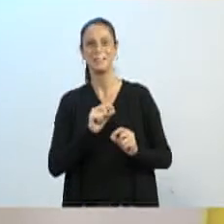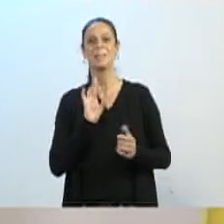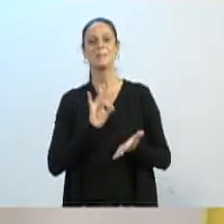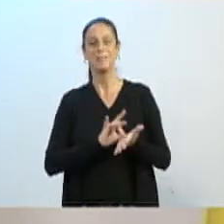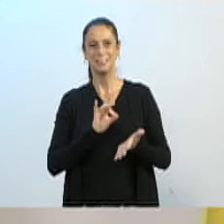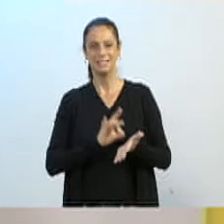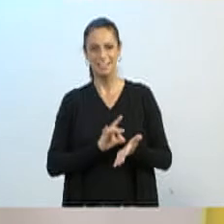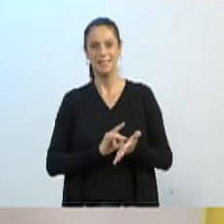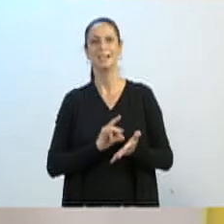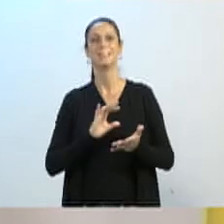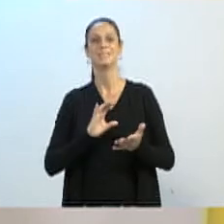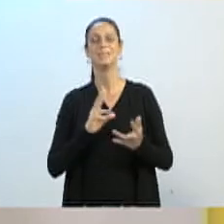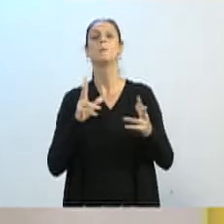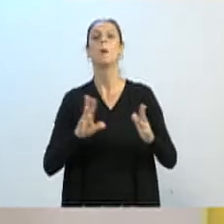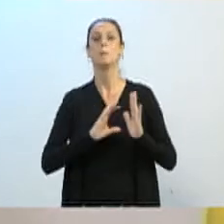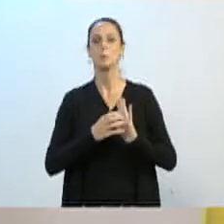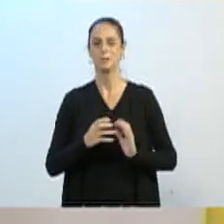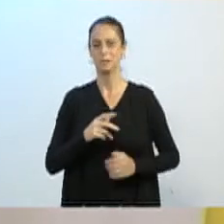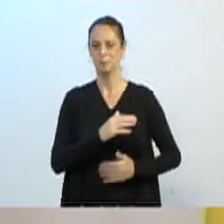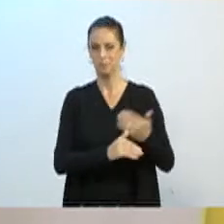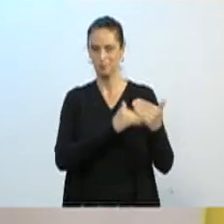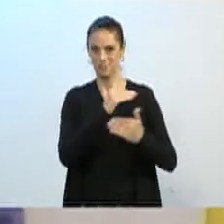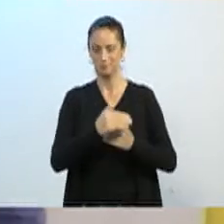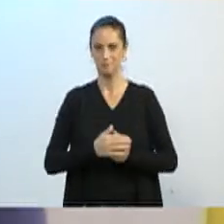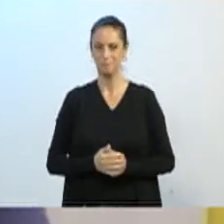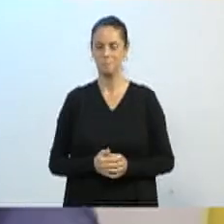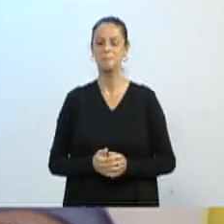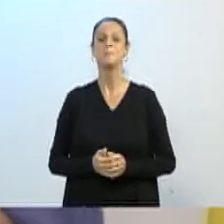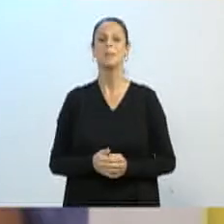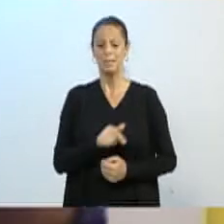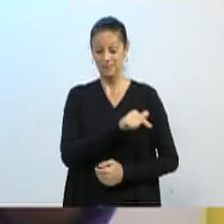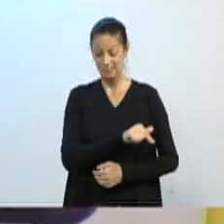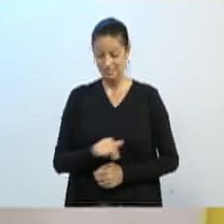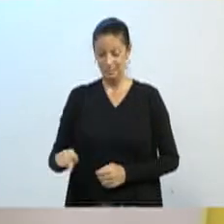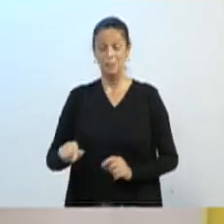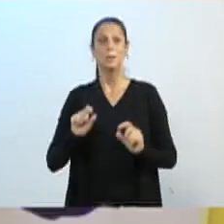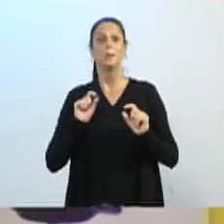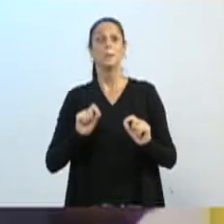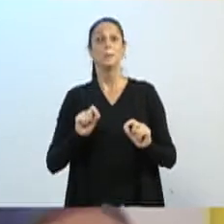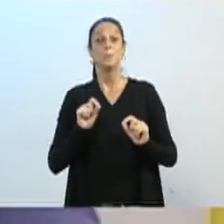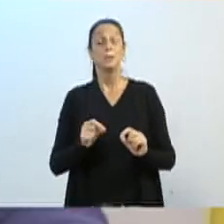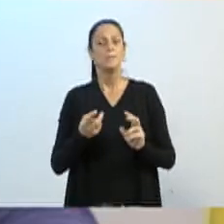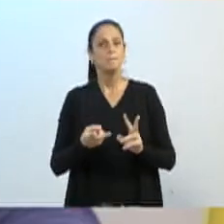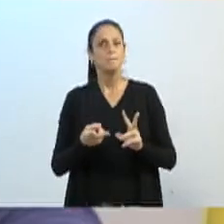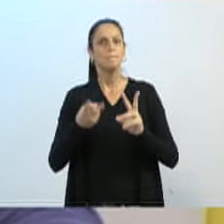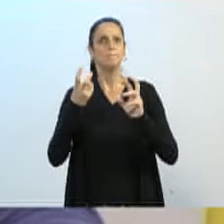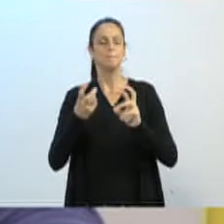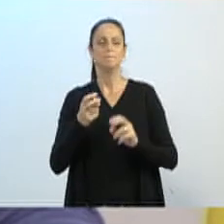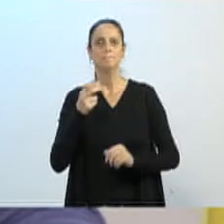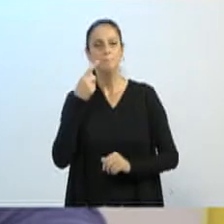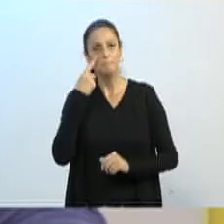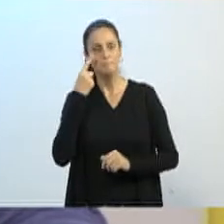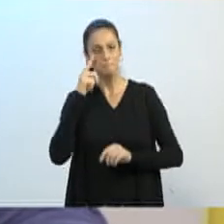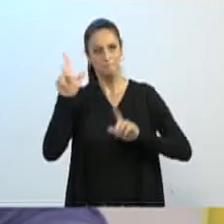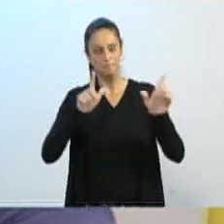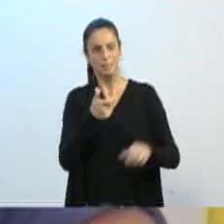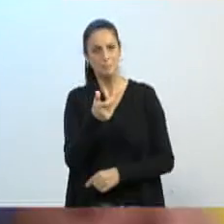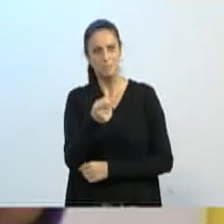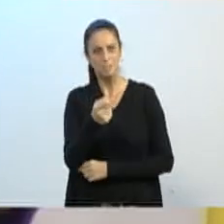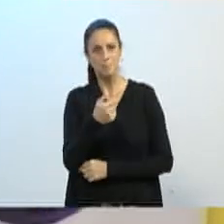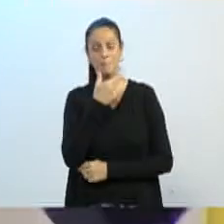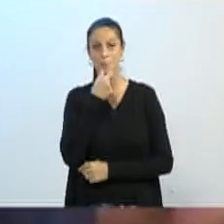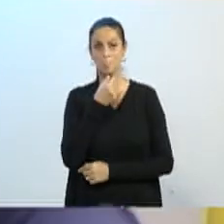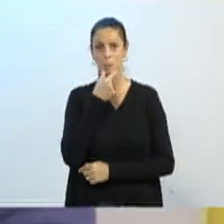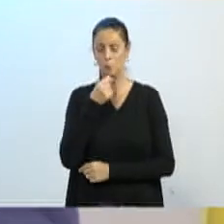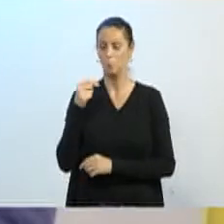O que chamou minha atenção essa semana, num determinado programa de um canal de TV, o apresentador do